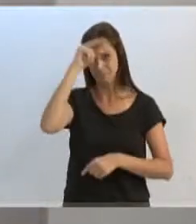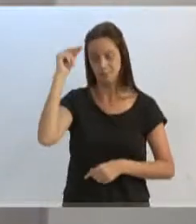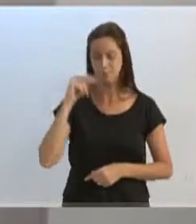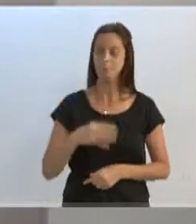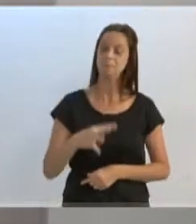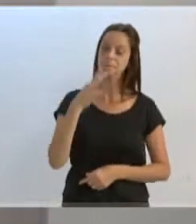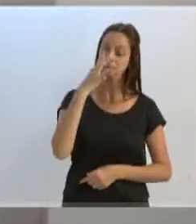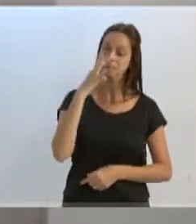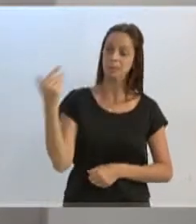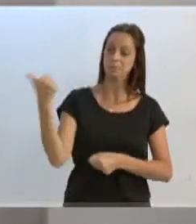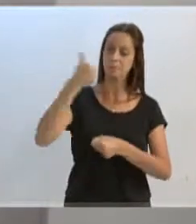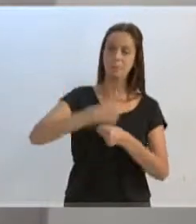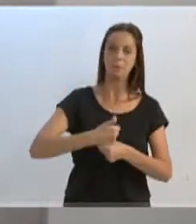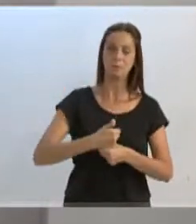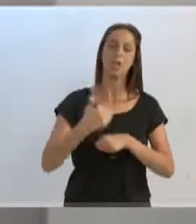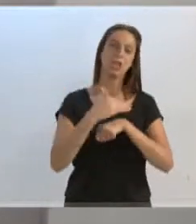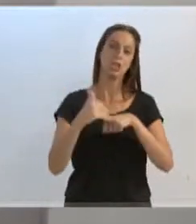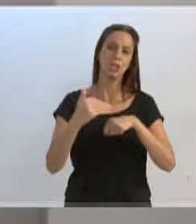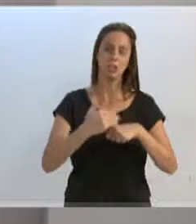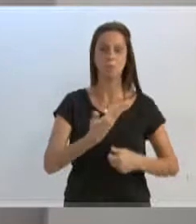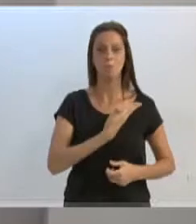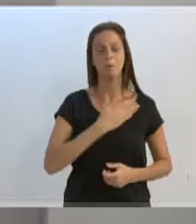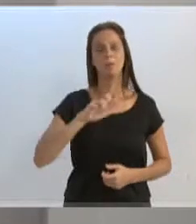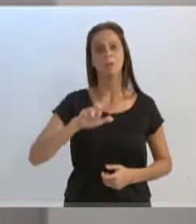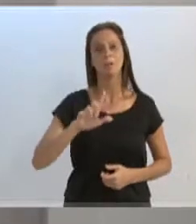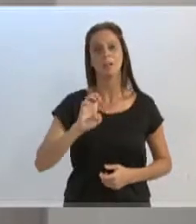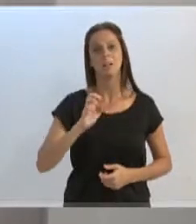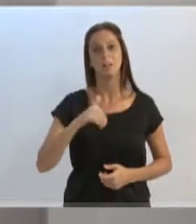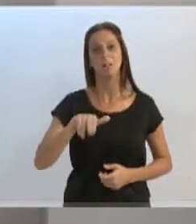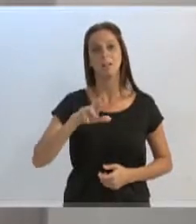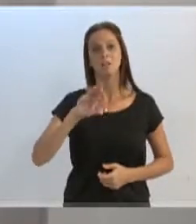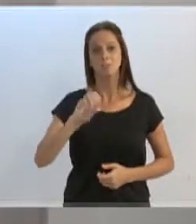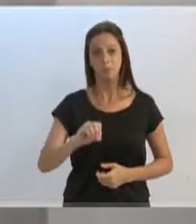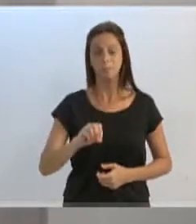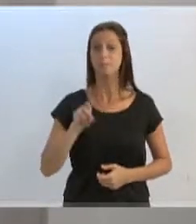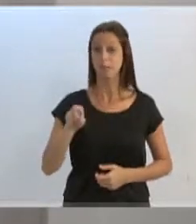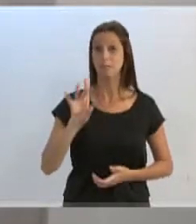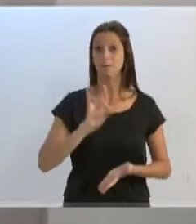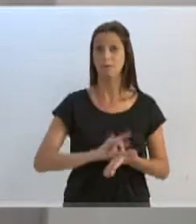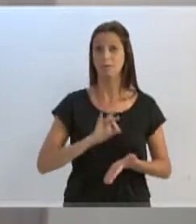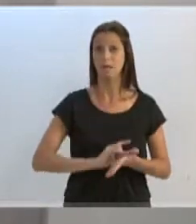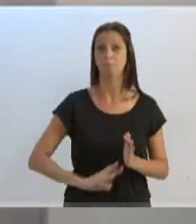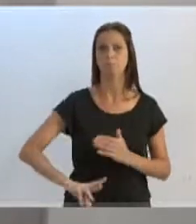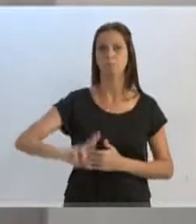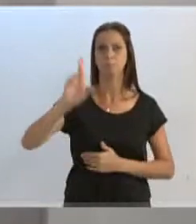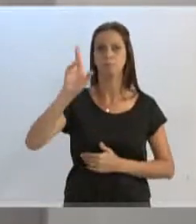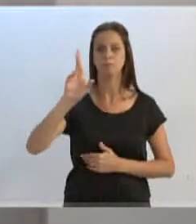posse do nosso querido amigo Leandro Índio da Silva como intendente titular, agora,